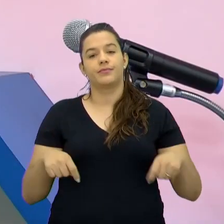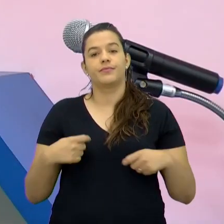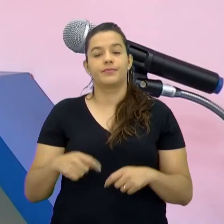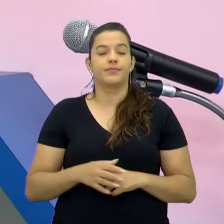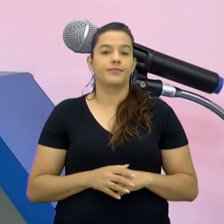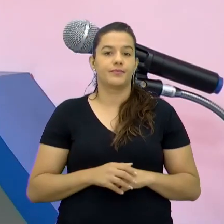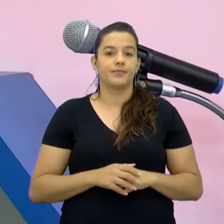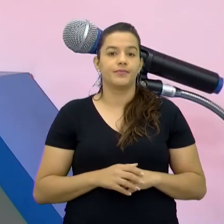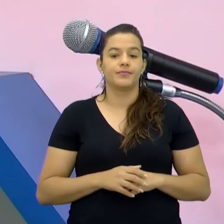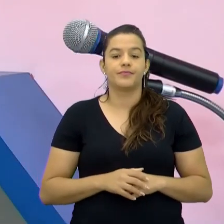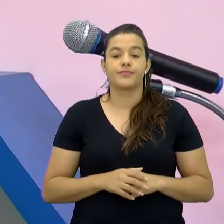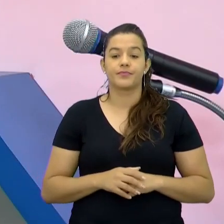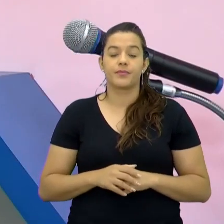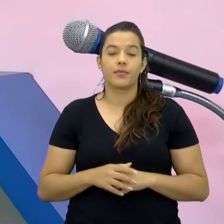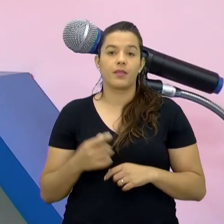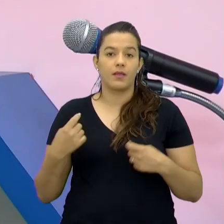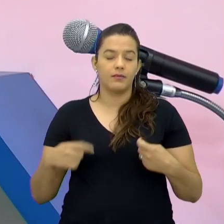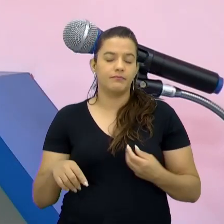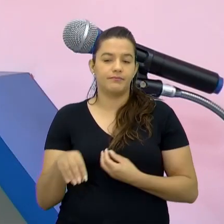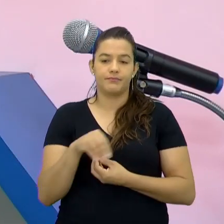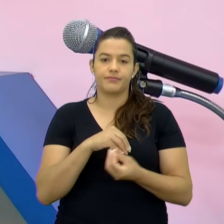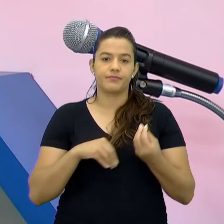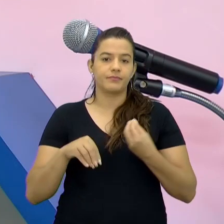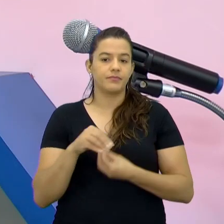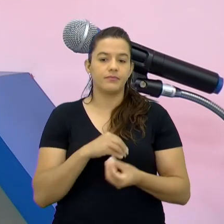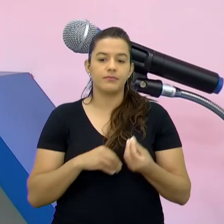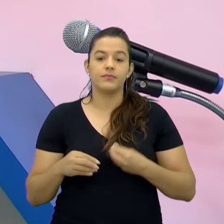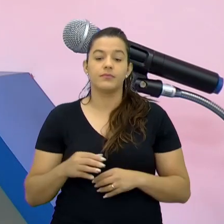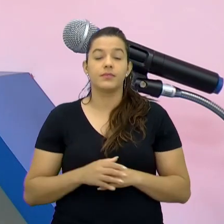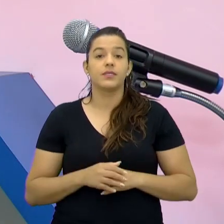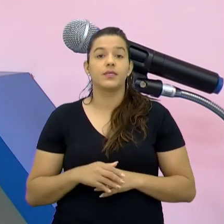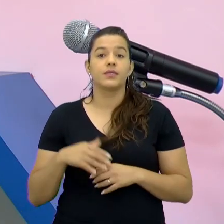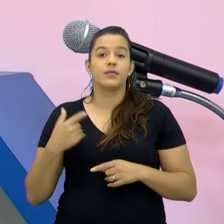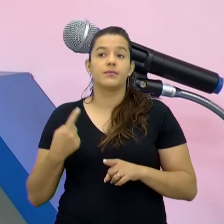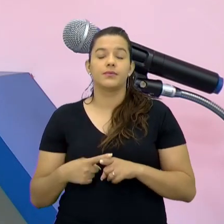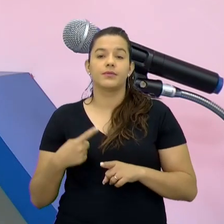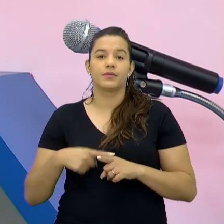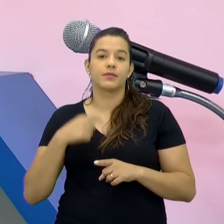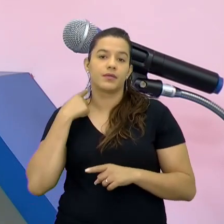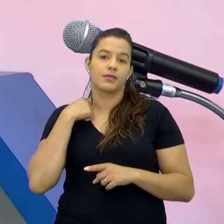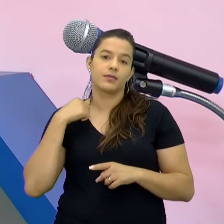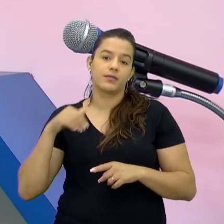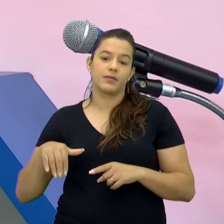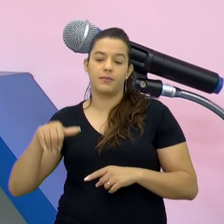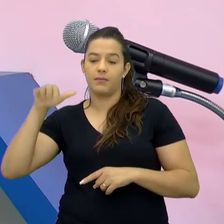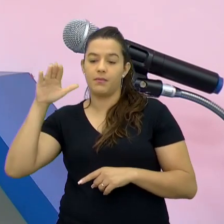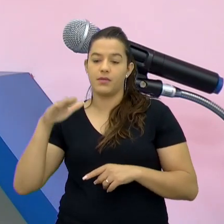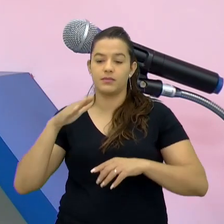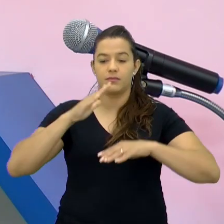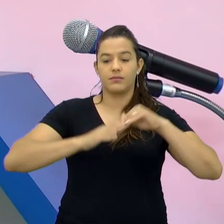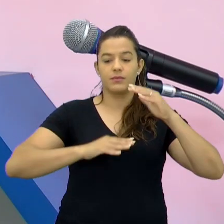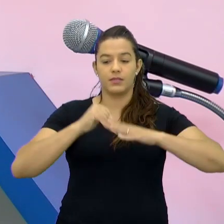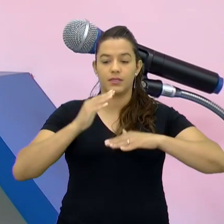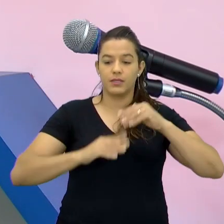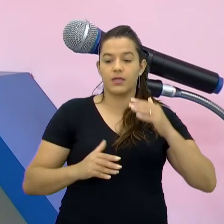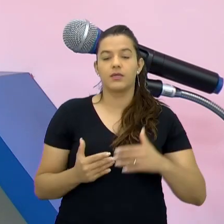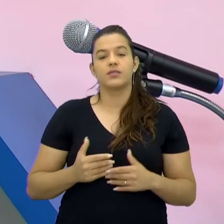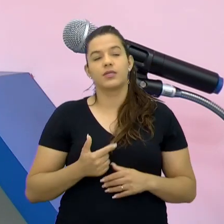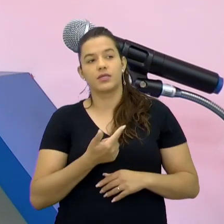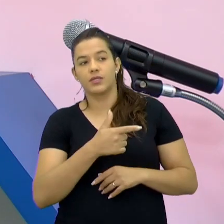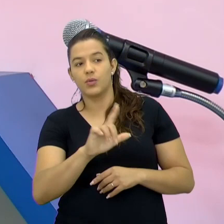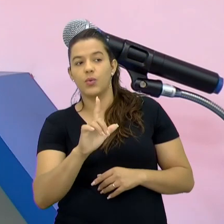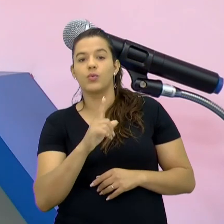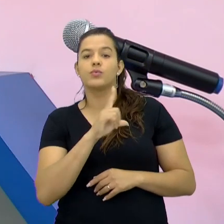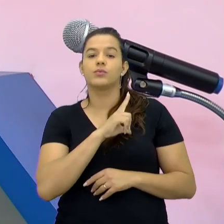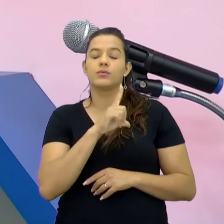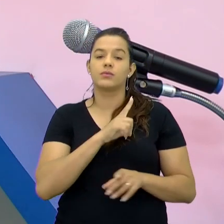gerar isso aí Mesclar Mesclar Até porque Aquele que tem mais habilidade Aquele que tem mais Dinâmica